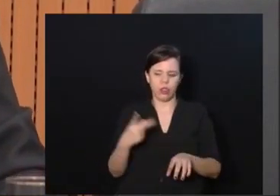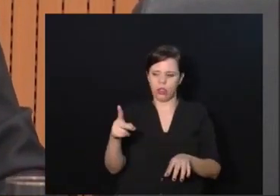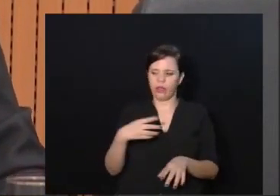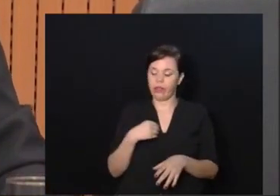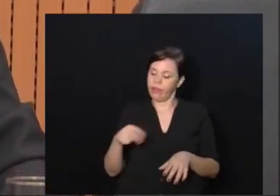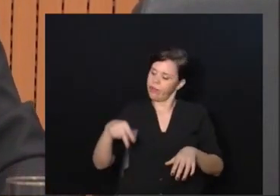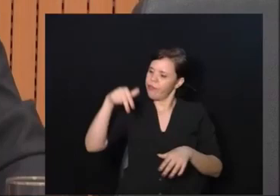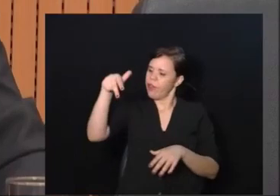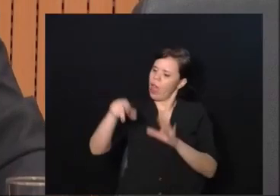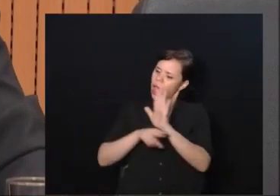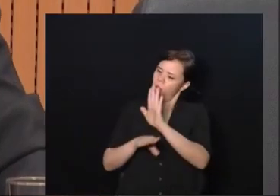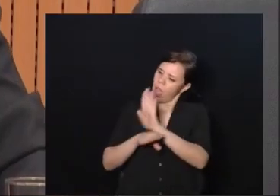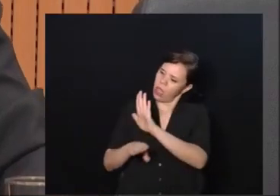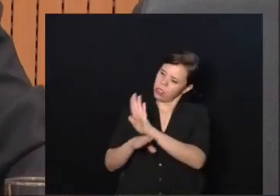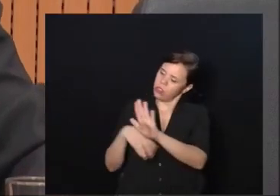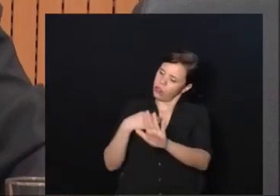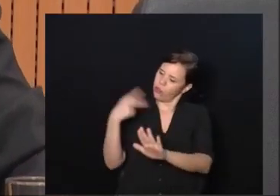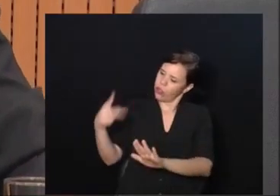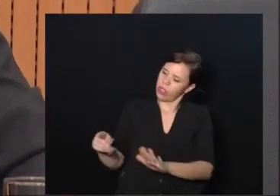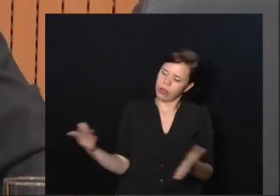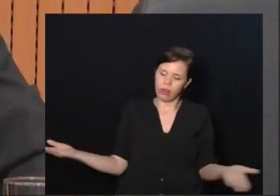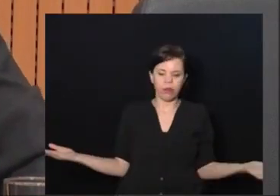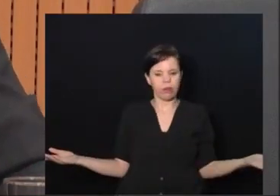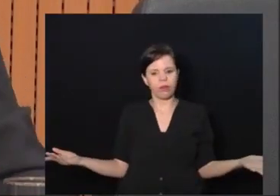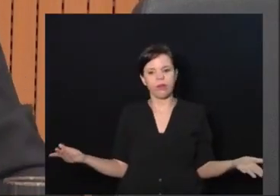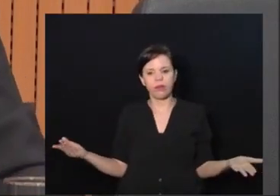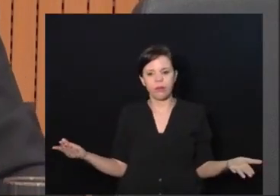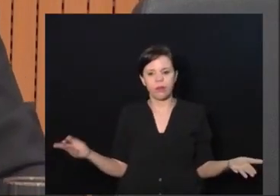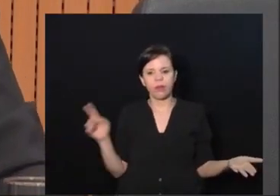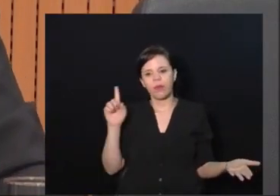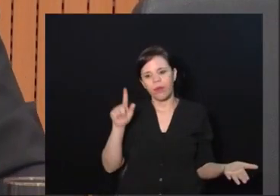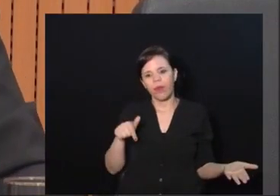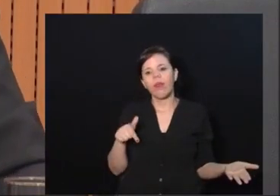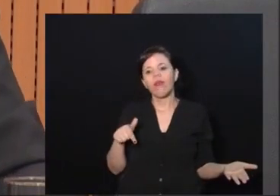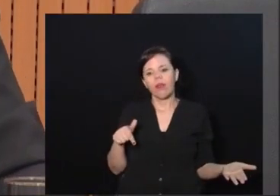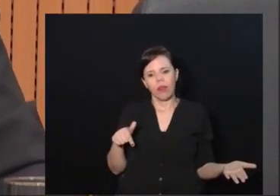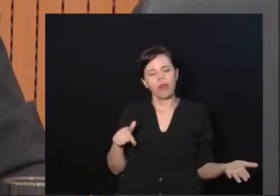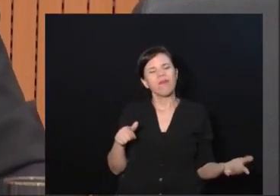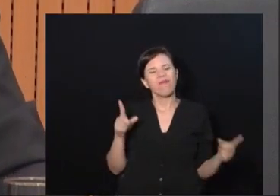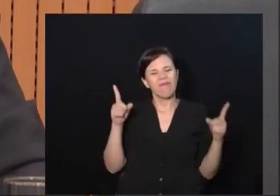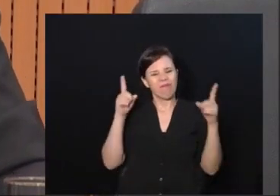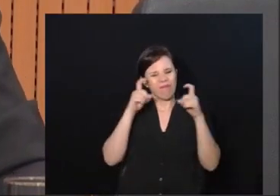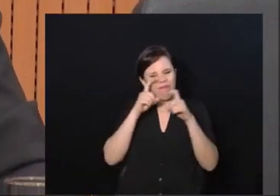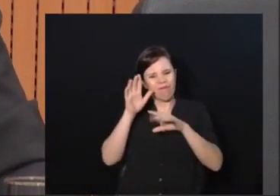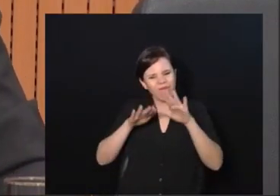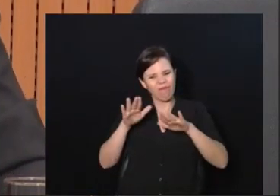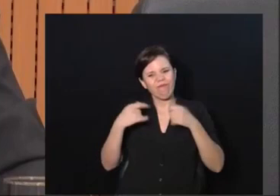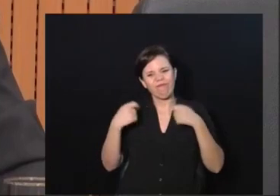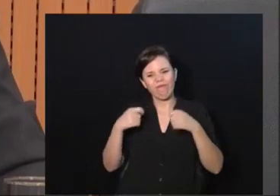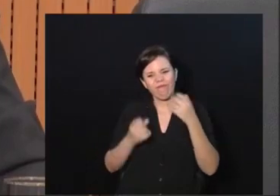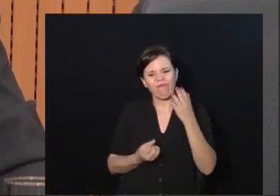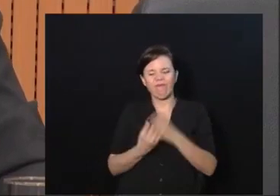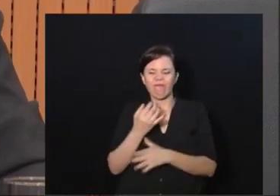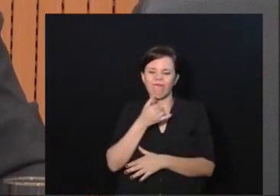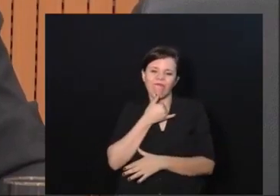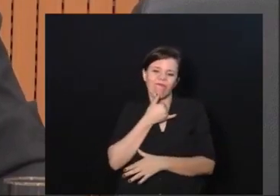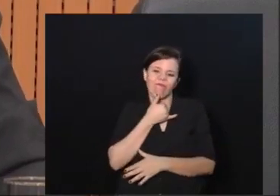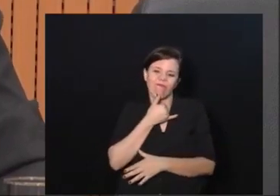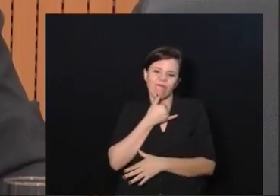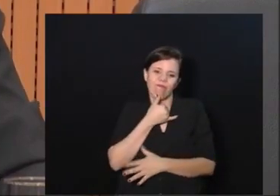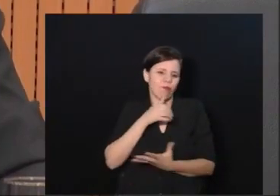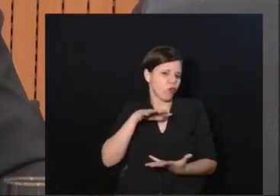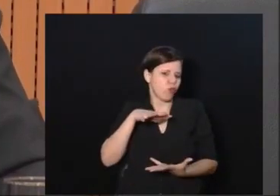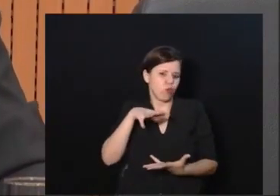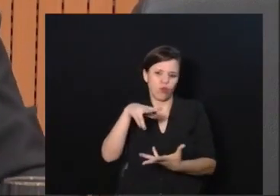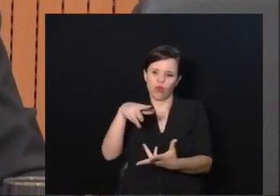levanta daí, vai cuidar do teu filho. Então, assim, é uma coisa difícil, mas é necessário, infelizmente, o mundo,